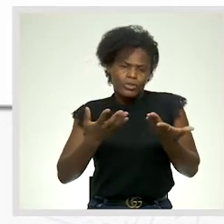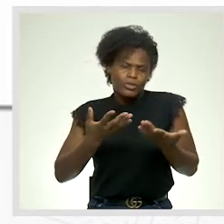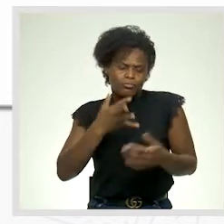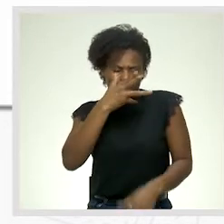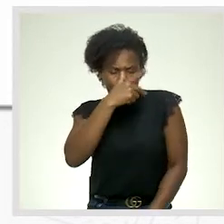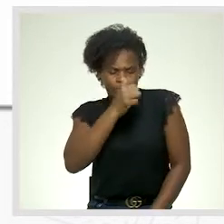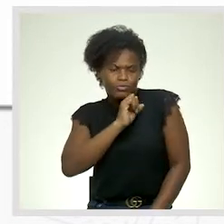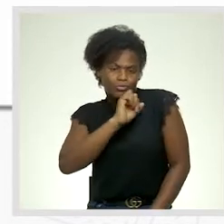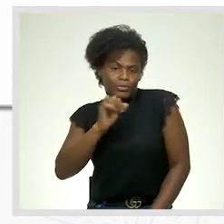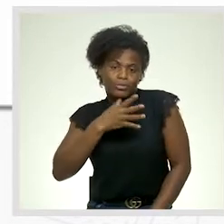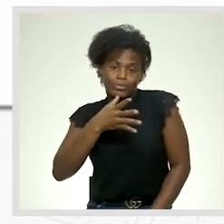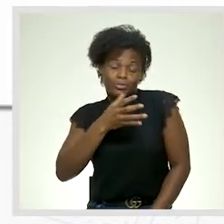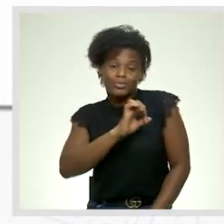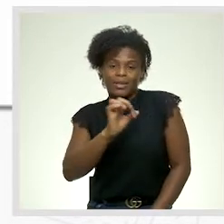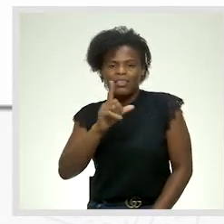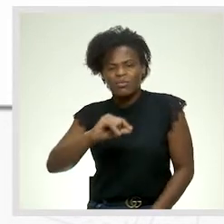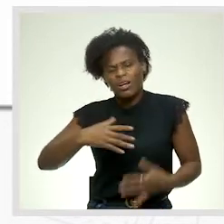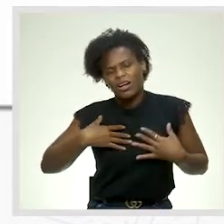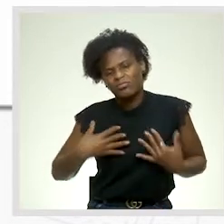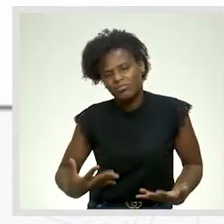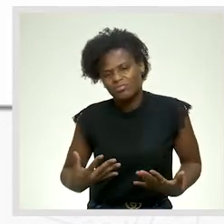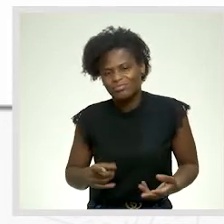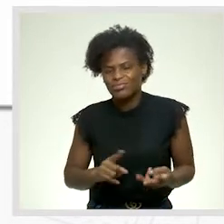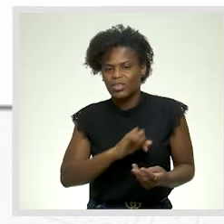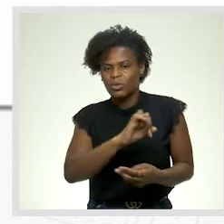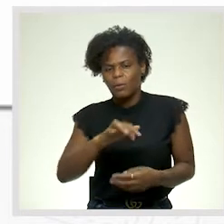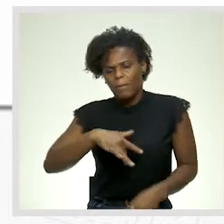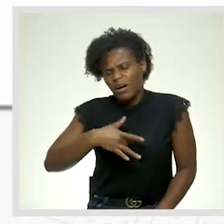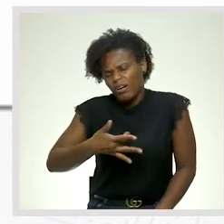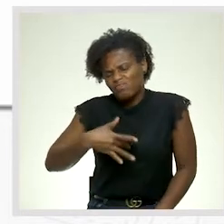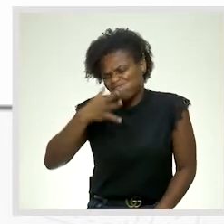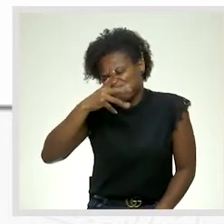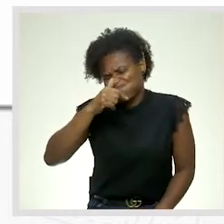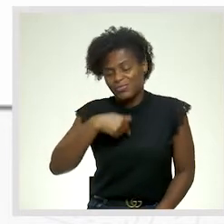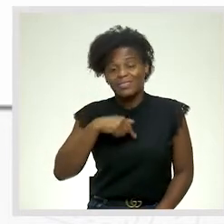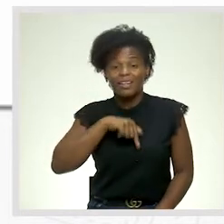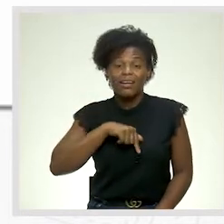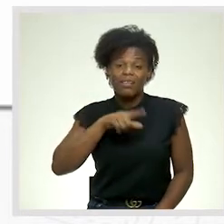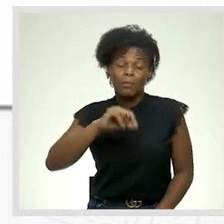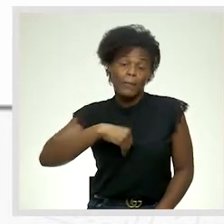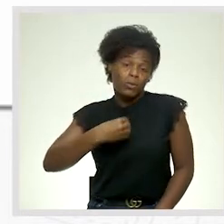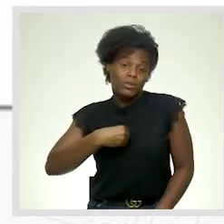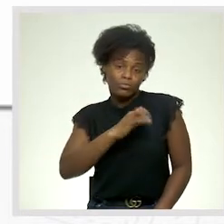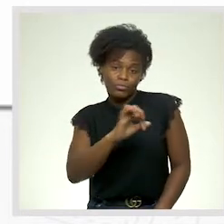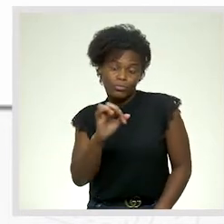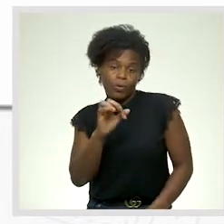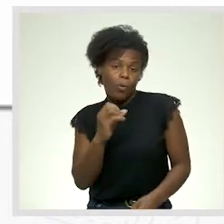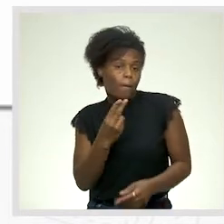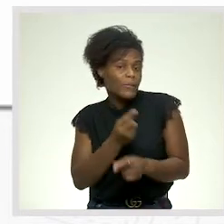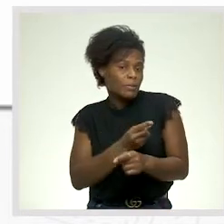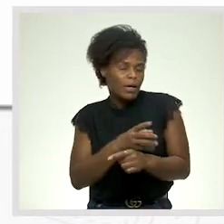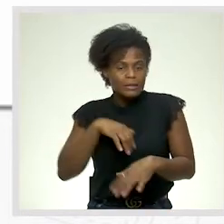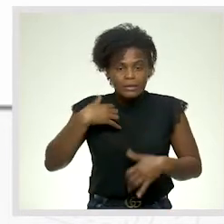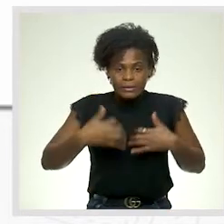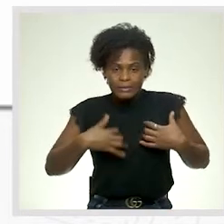tristeza, mas também o seu cansaço, a sua mágoa e também a sua preocupação ou mesmo a